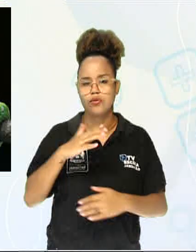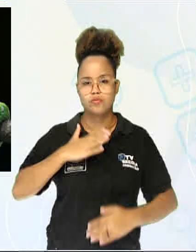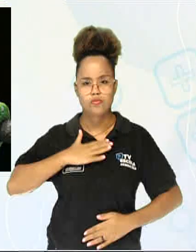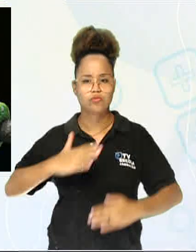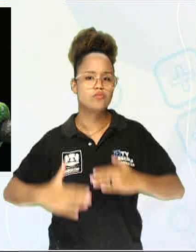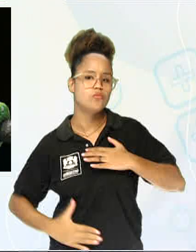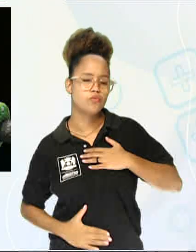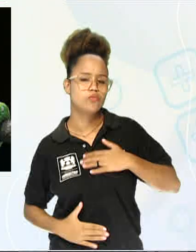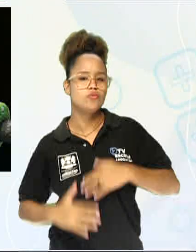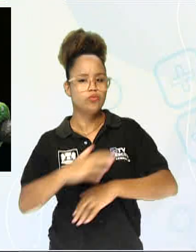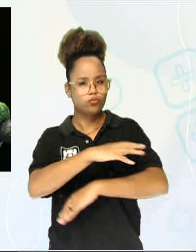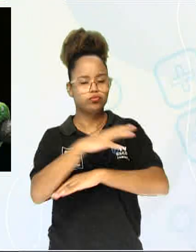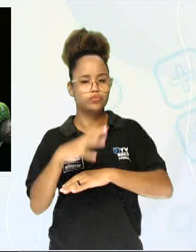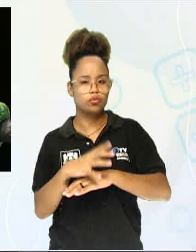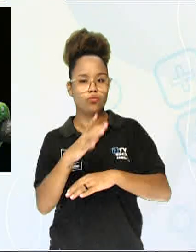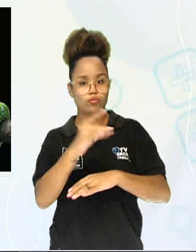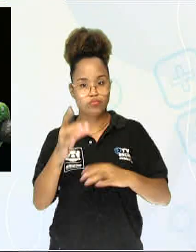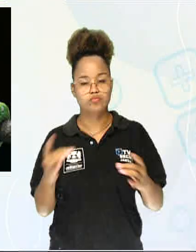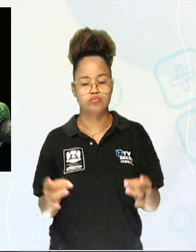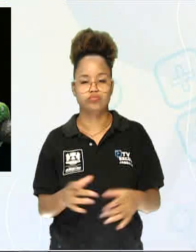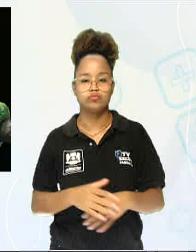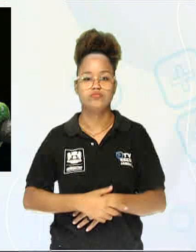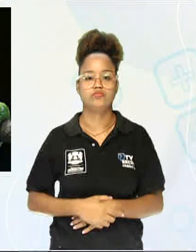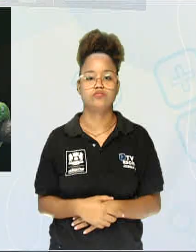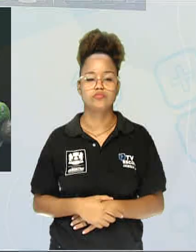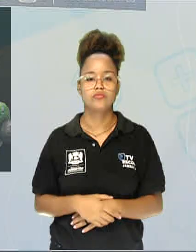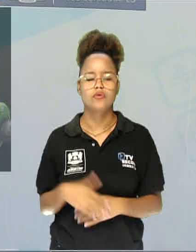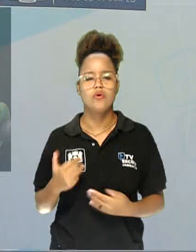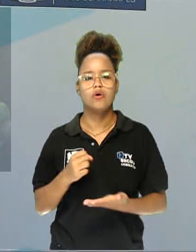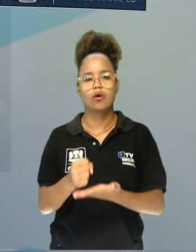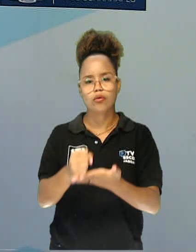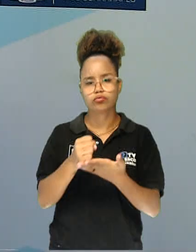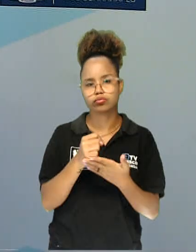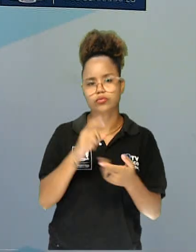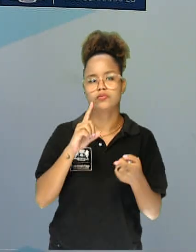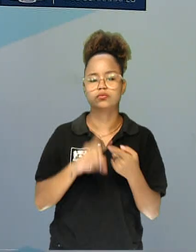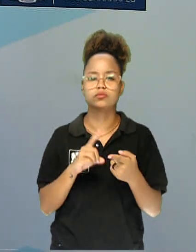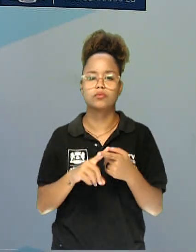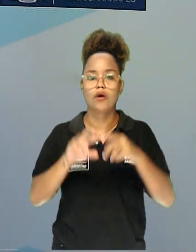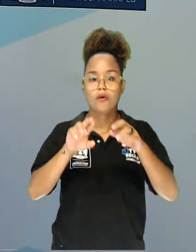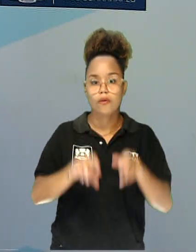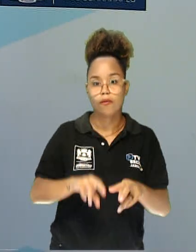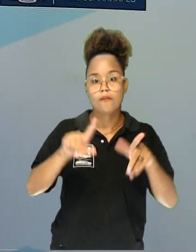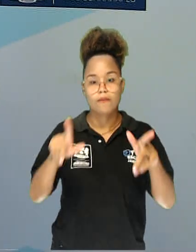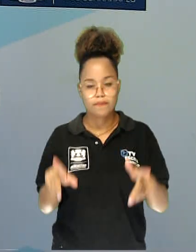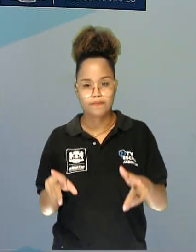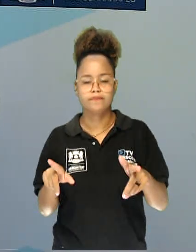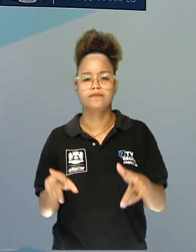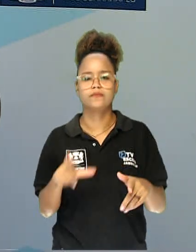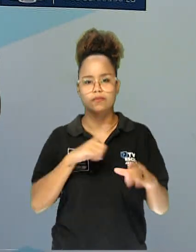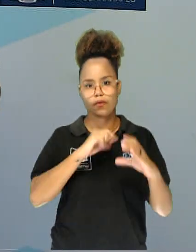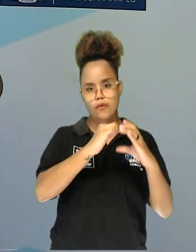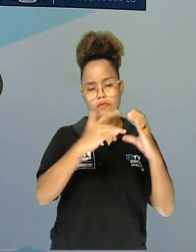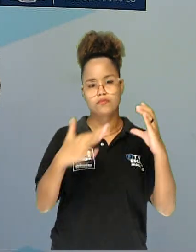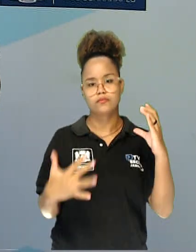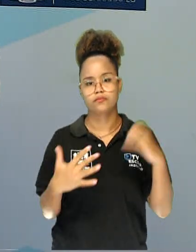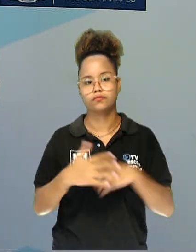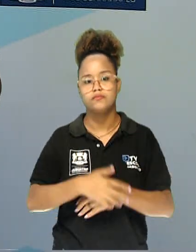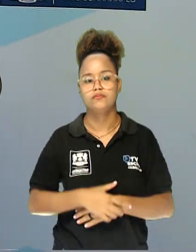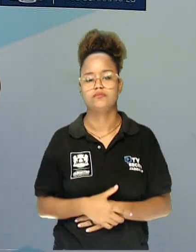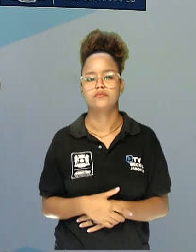coberto por esses elementos, que isso também nos ajuda a diferenciá-los e a caracterizá-los.